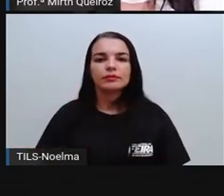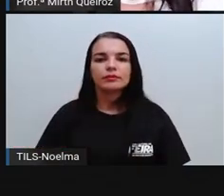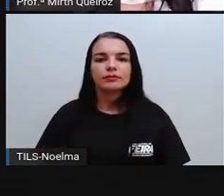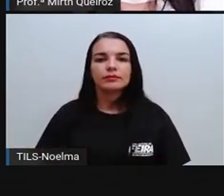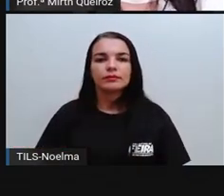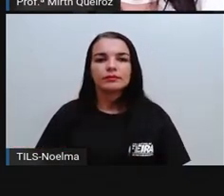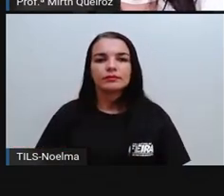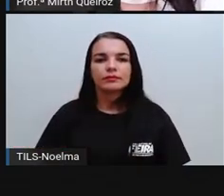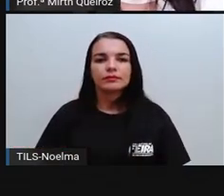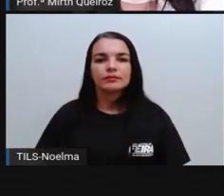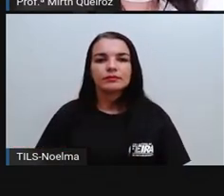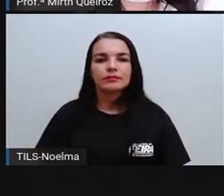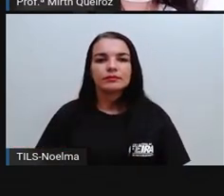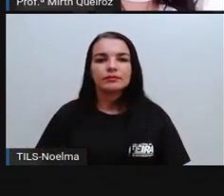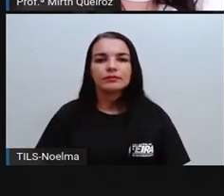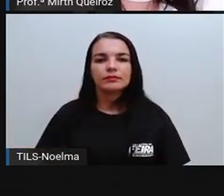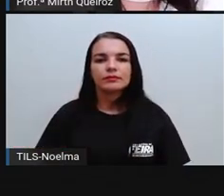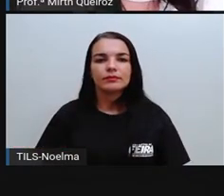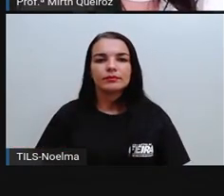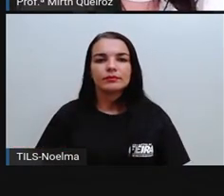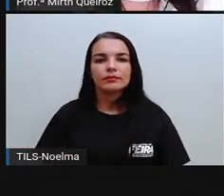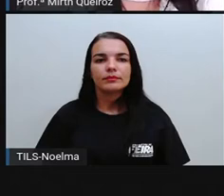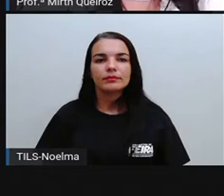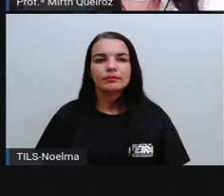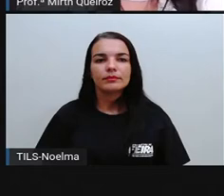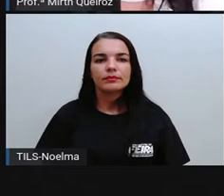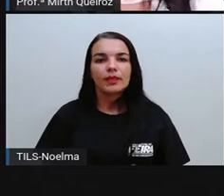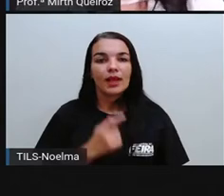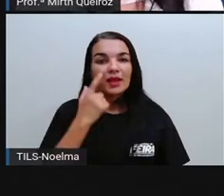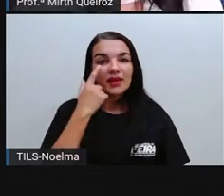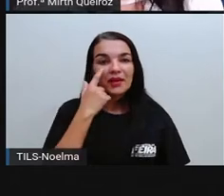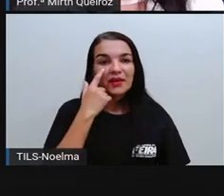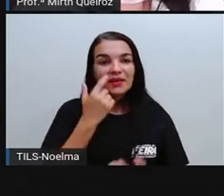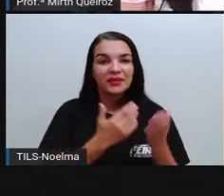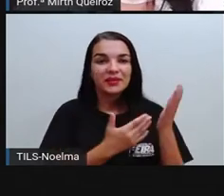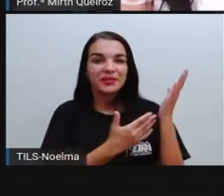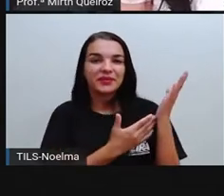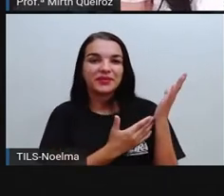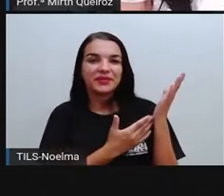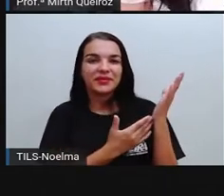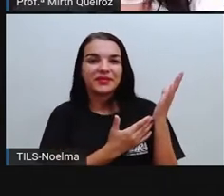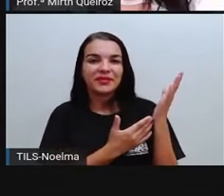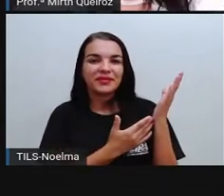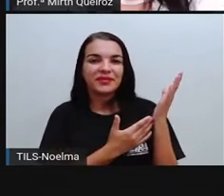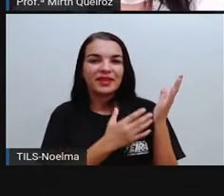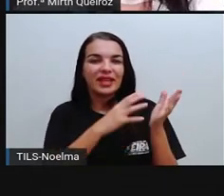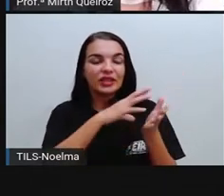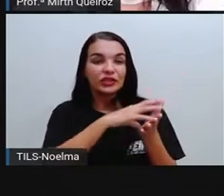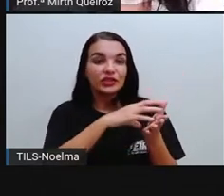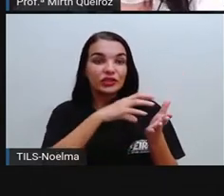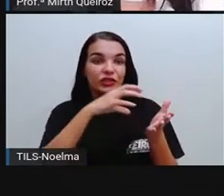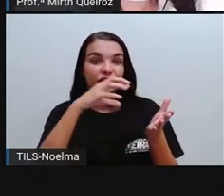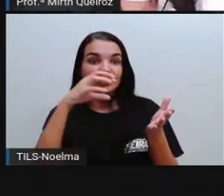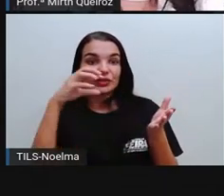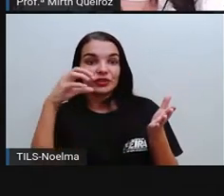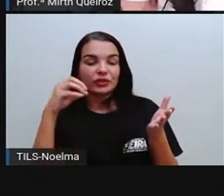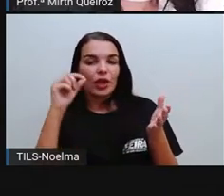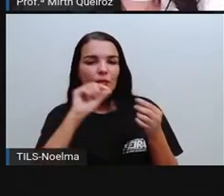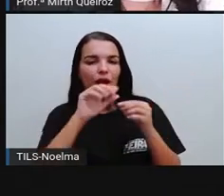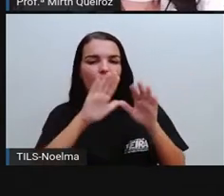E depois, Pró, o que nós vamos fazer? Depois vocês vão tirar com muito cuidado.